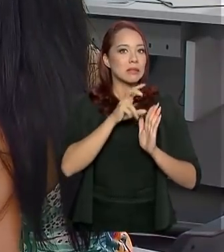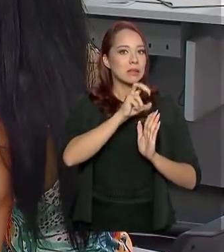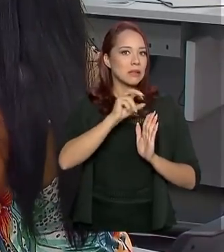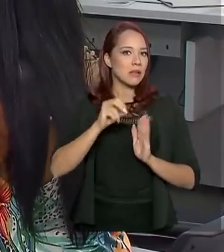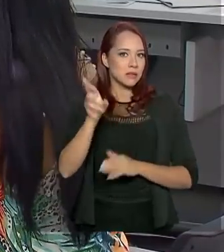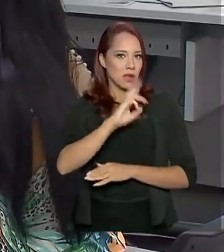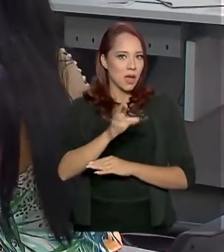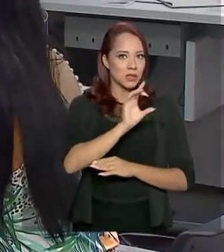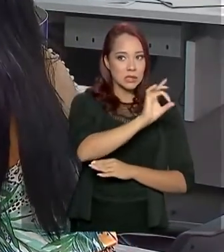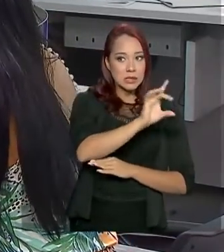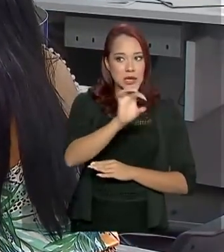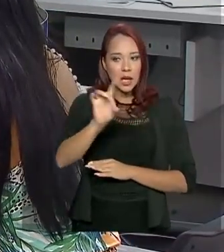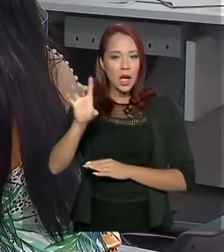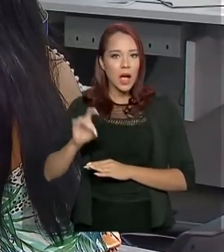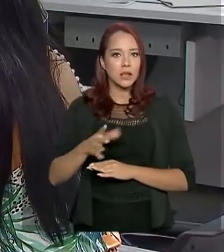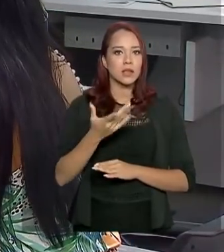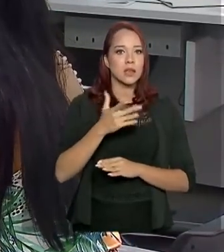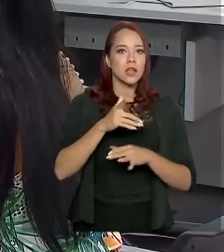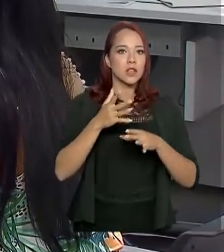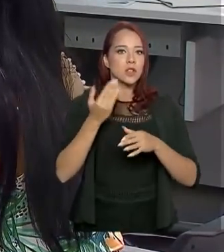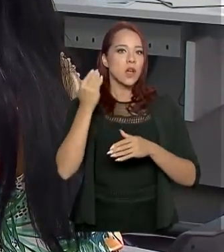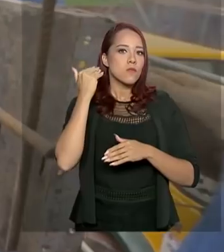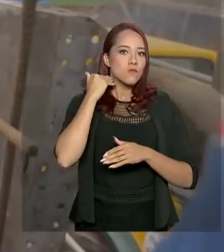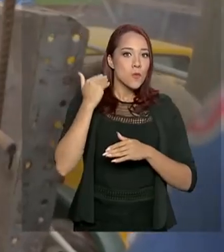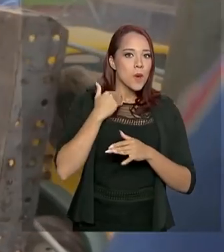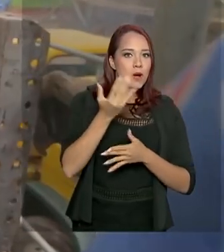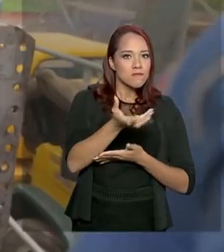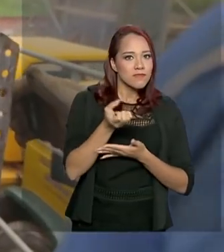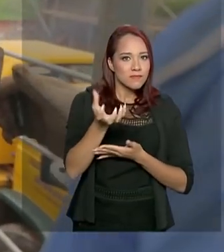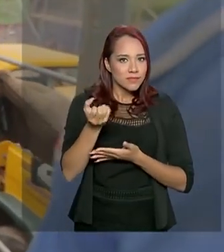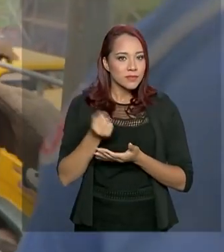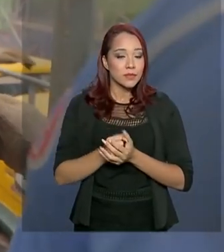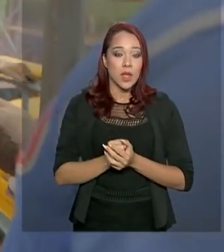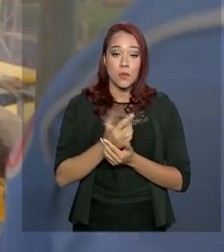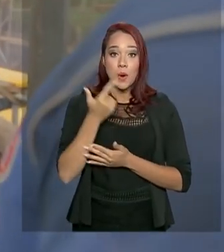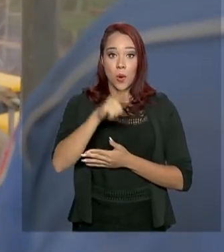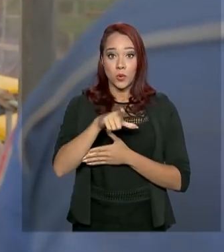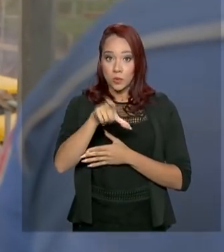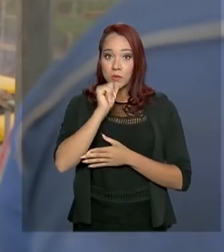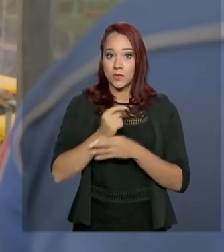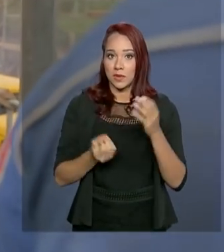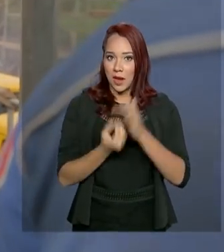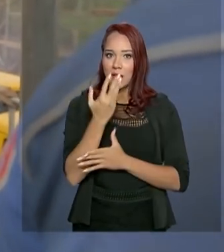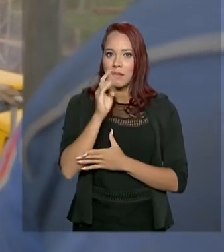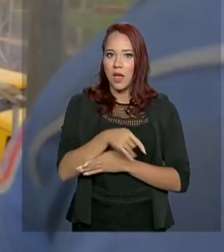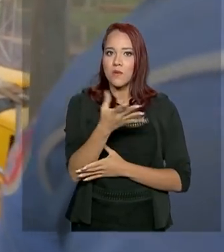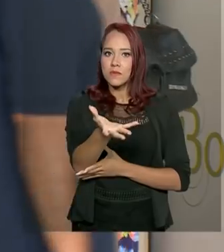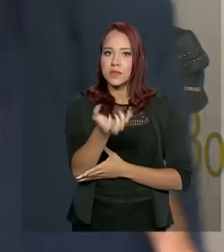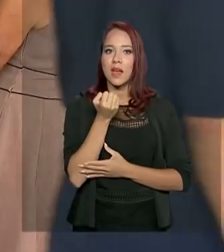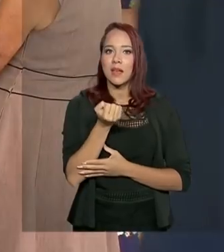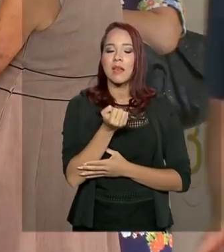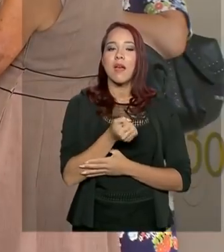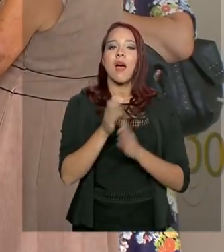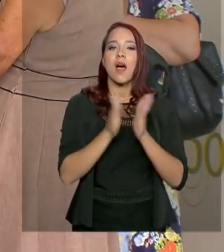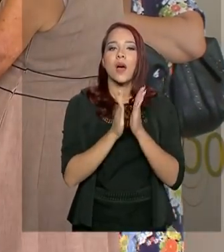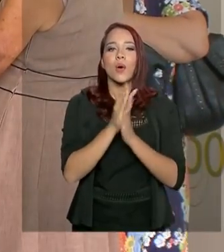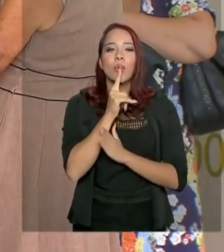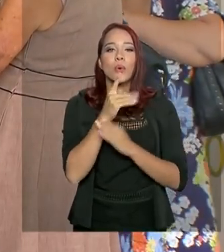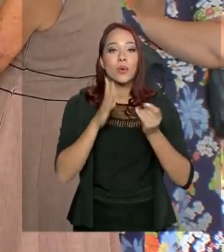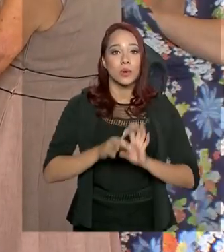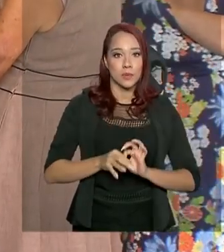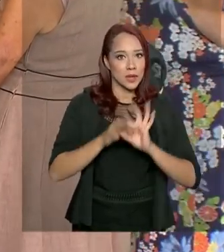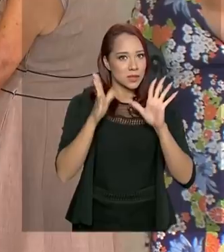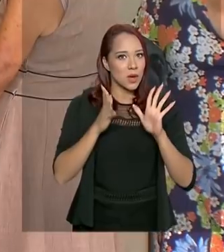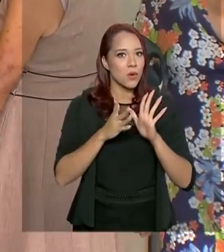de cada uma das contas ativas e inativas. Uma outra opção criada foi o saque aniversário, com a liberação dessa